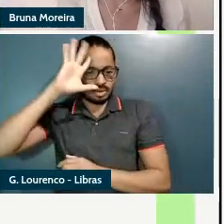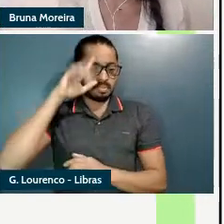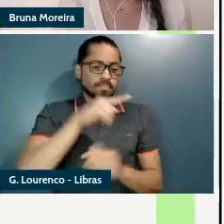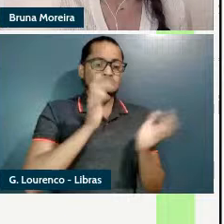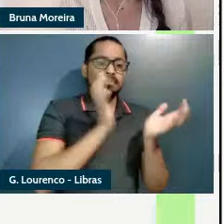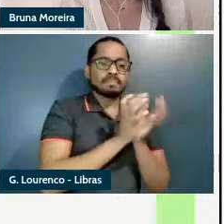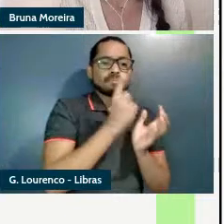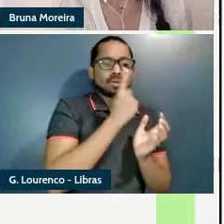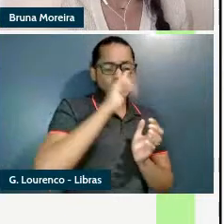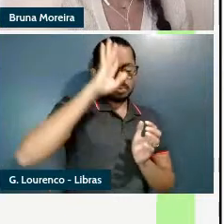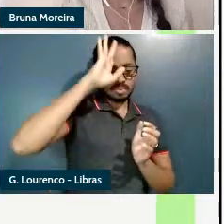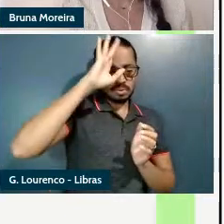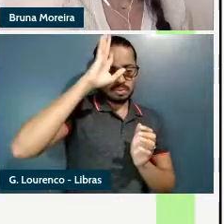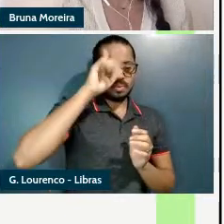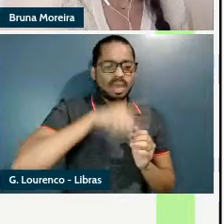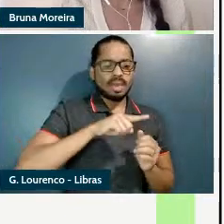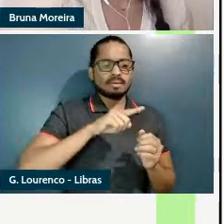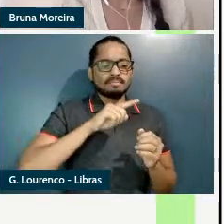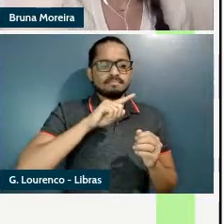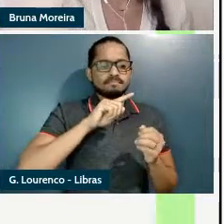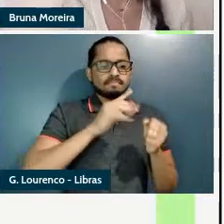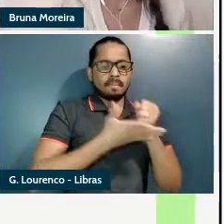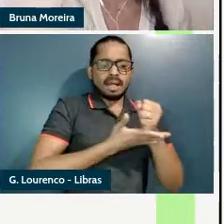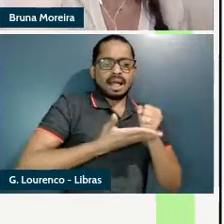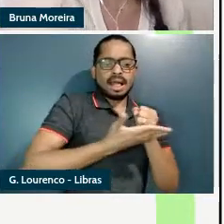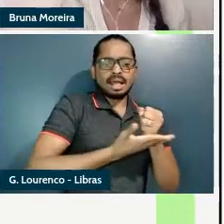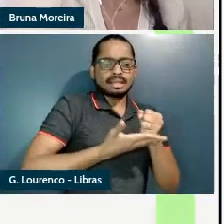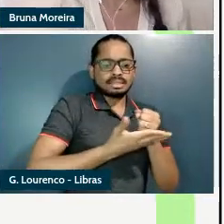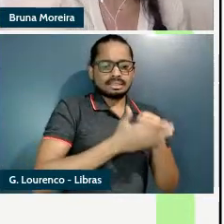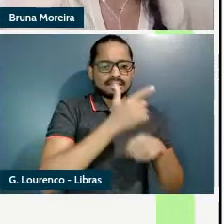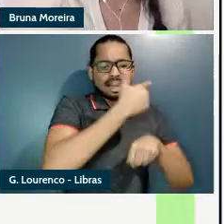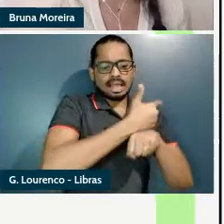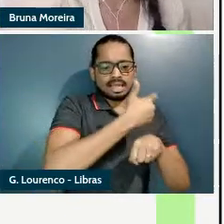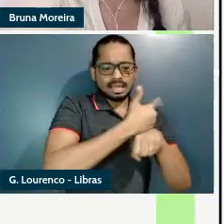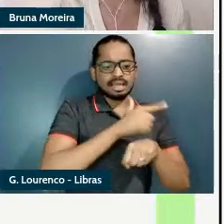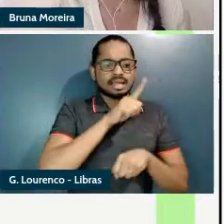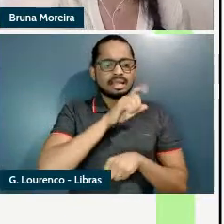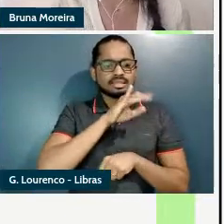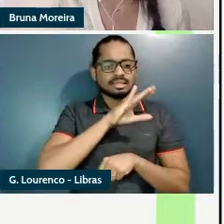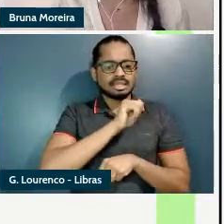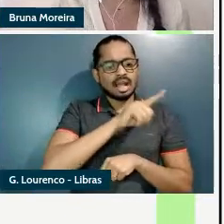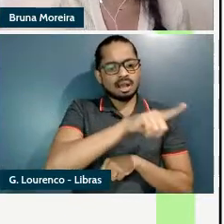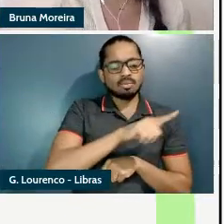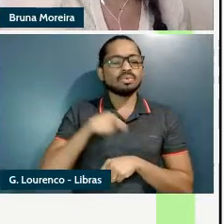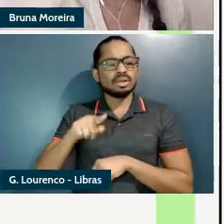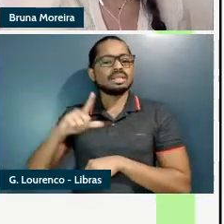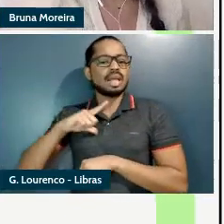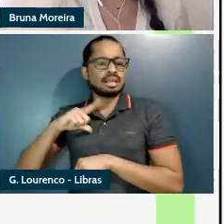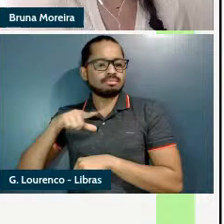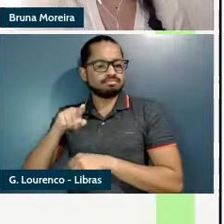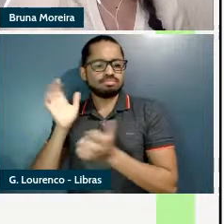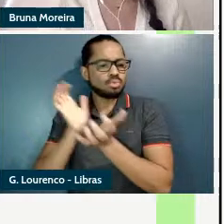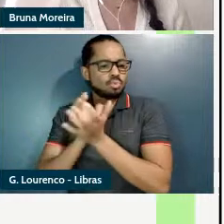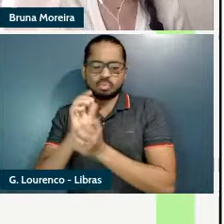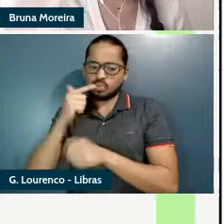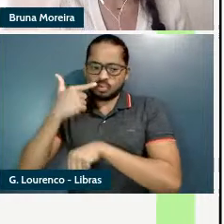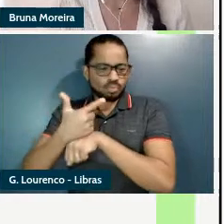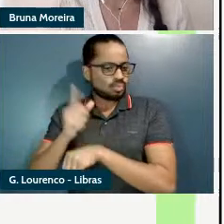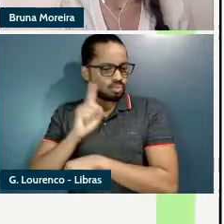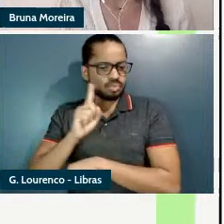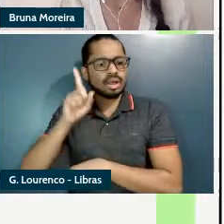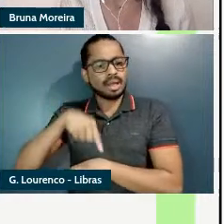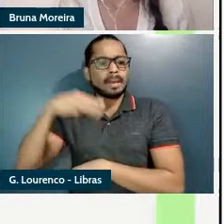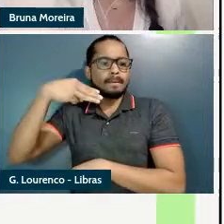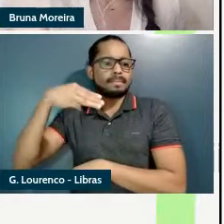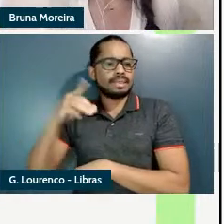lexicalistas e as análises não lexicalistas e aqui especificamente análises desenvolvidas no âmbito da morfologia distribuída